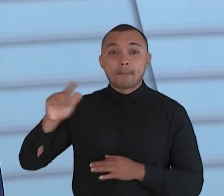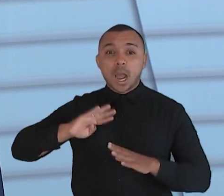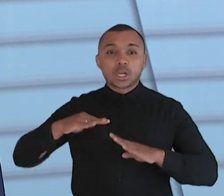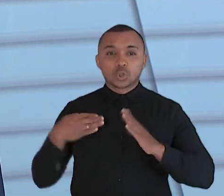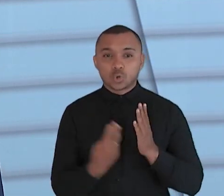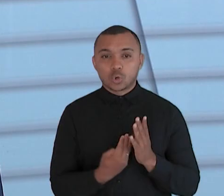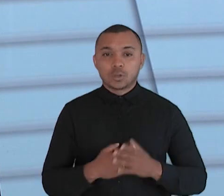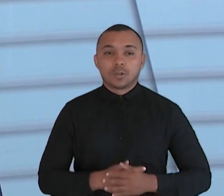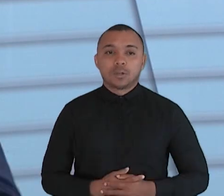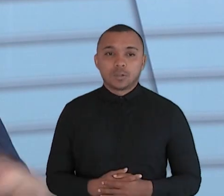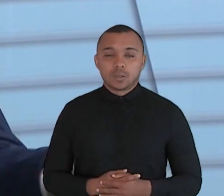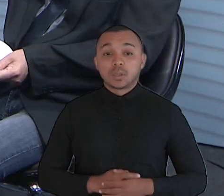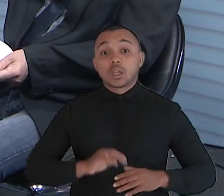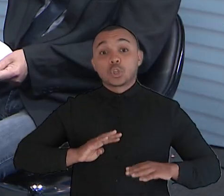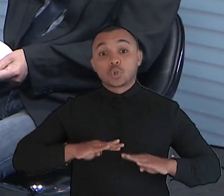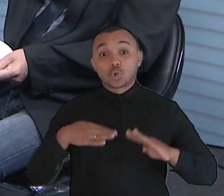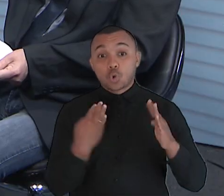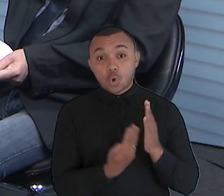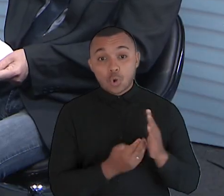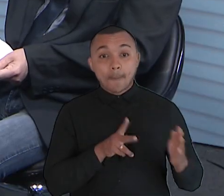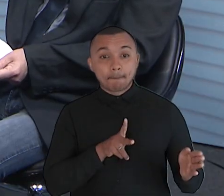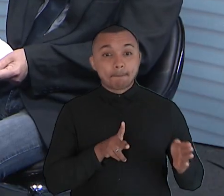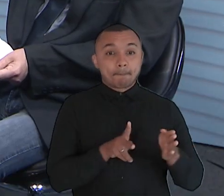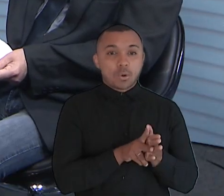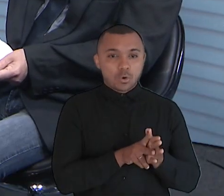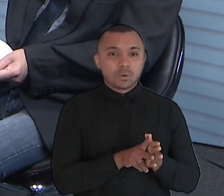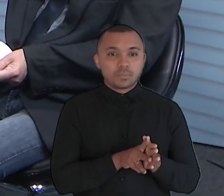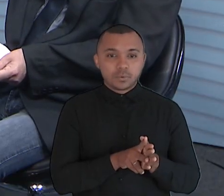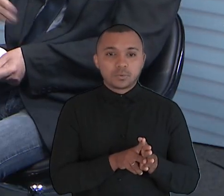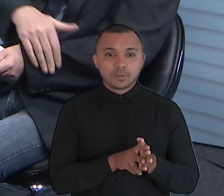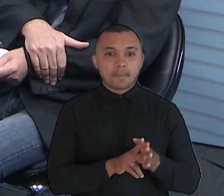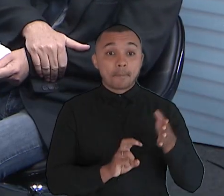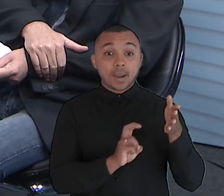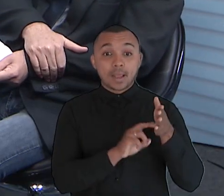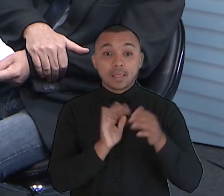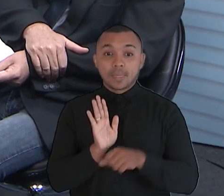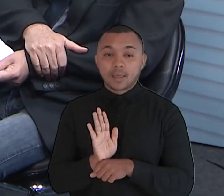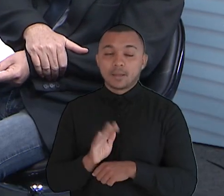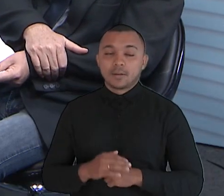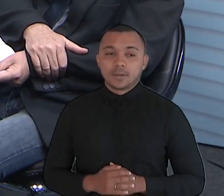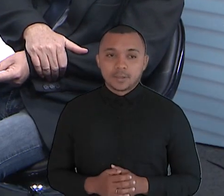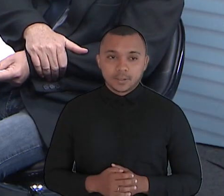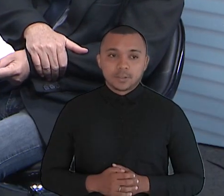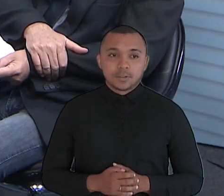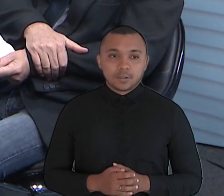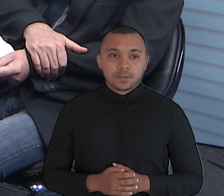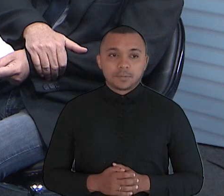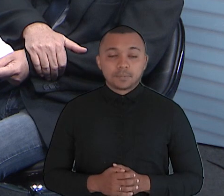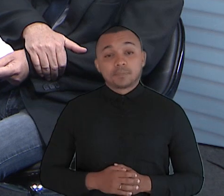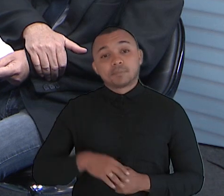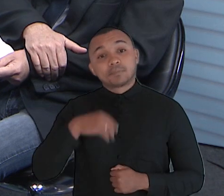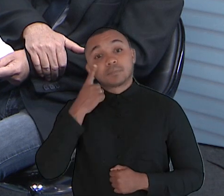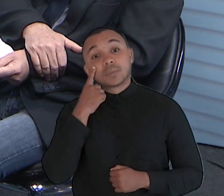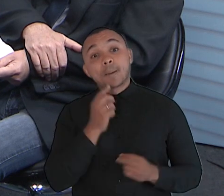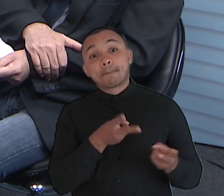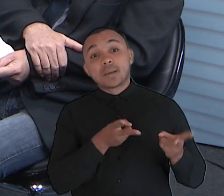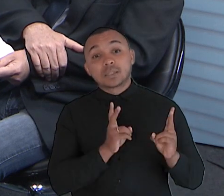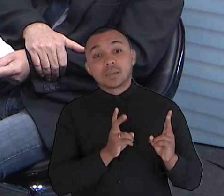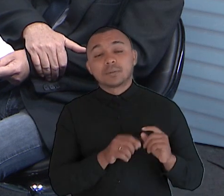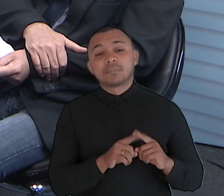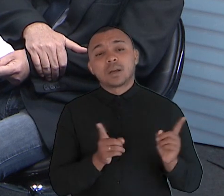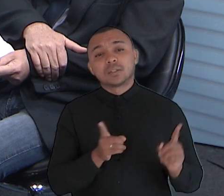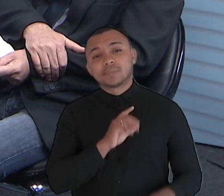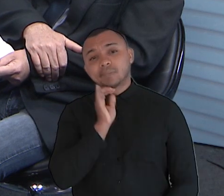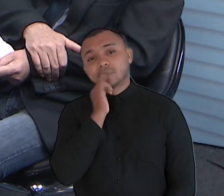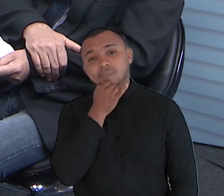regulado. Escola de tempo integral que se melhorou, quer dizer, o próprio Roberto fez muito isso na gestão dele. Então, a gente vê isso, mas, infelizmente,